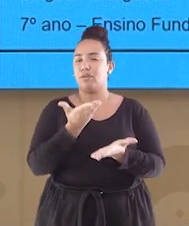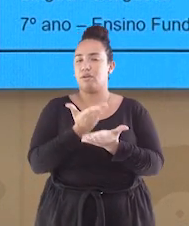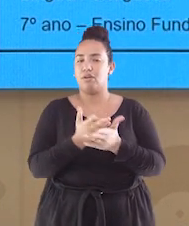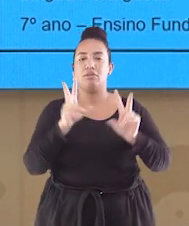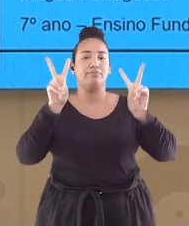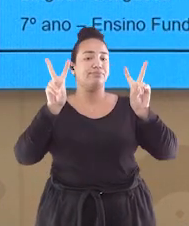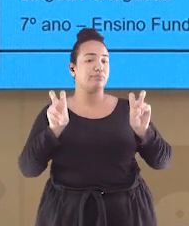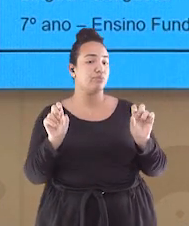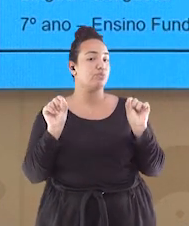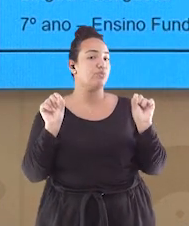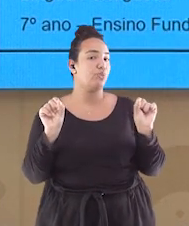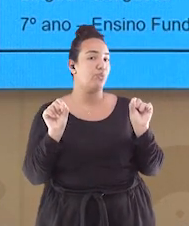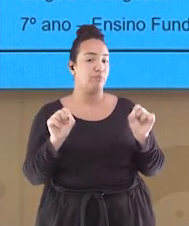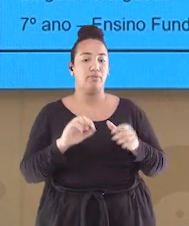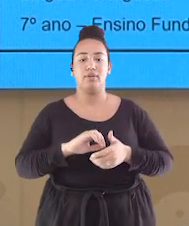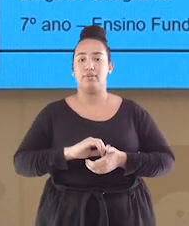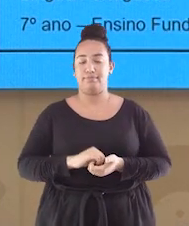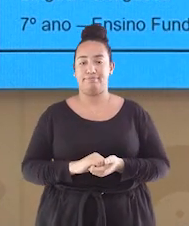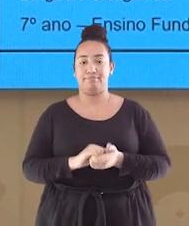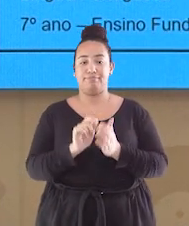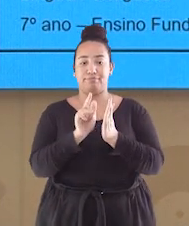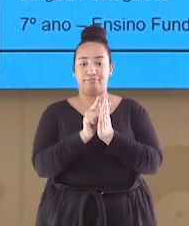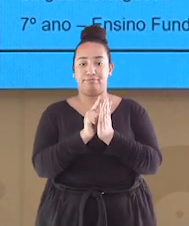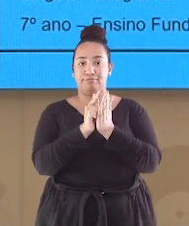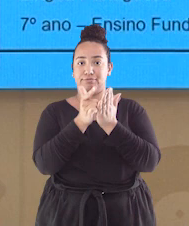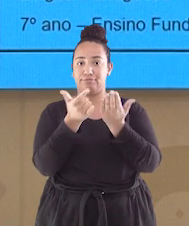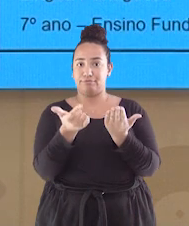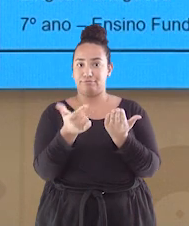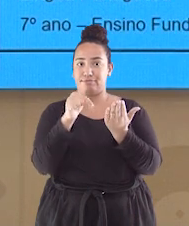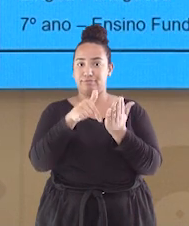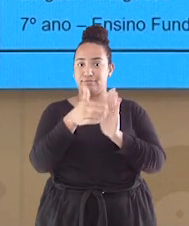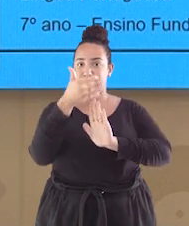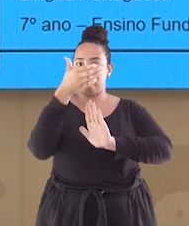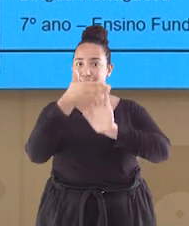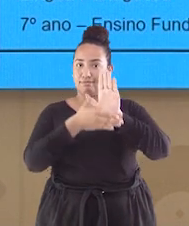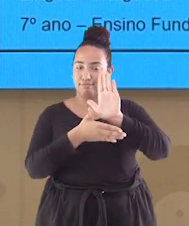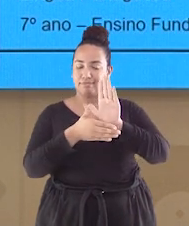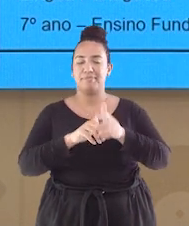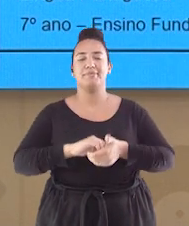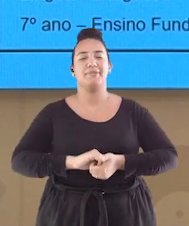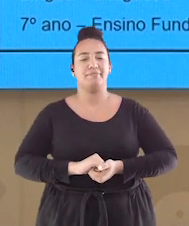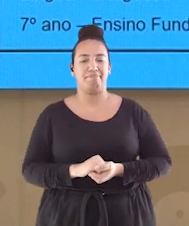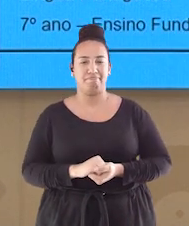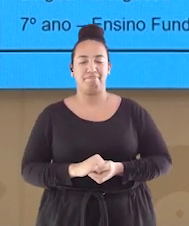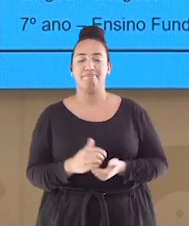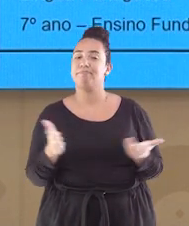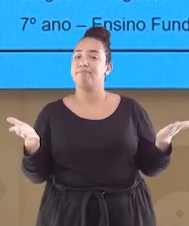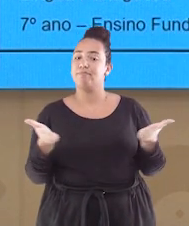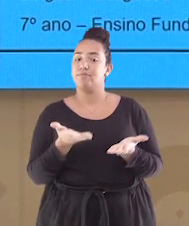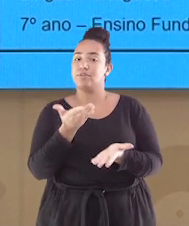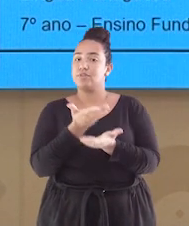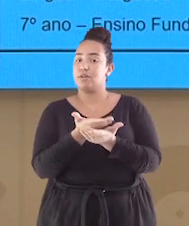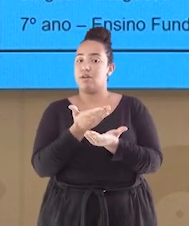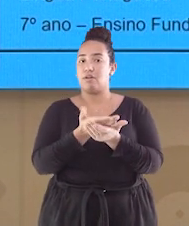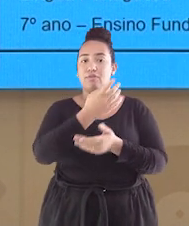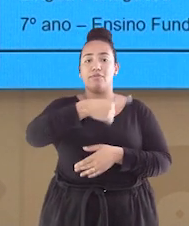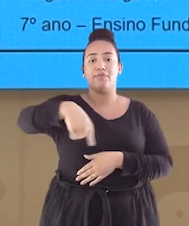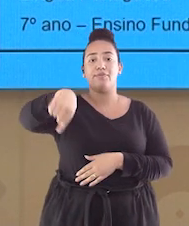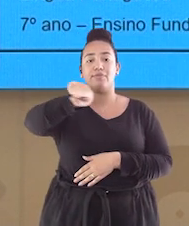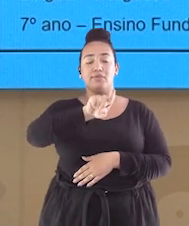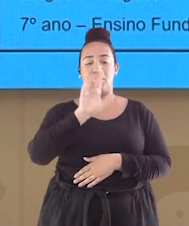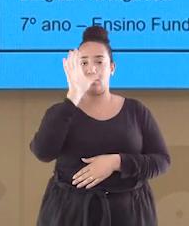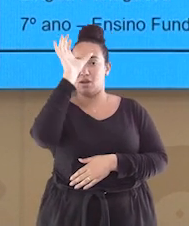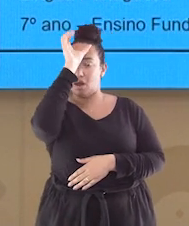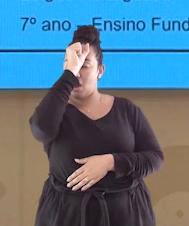aula de hoje é capa do jornal, uma vitrine. Nessa aula você irá aprender sobre a